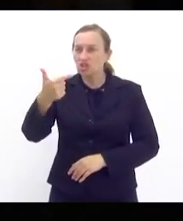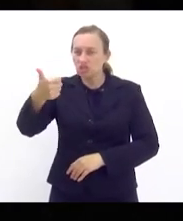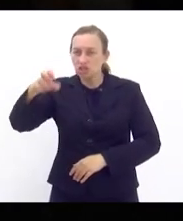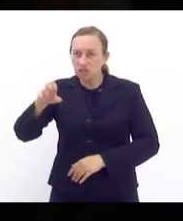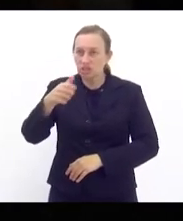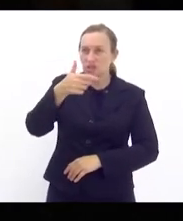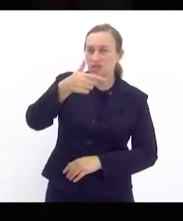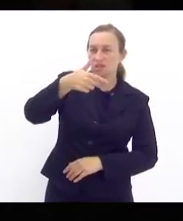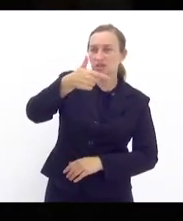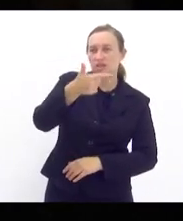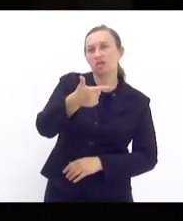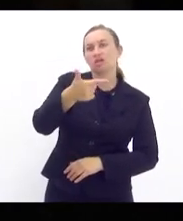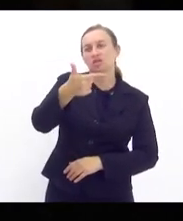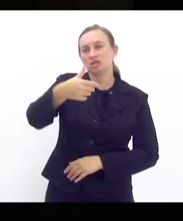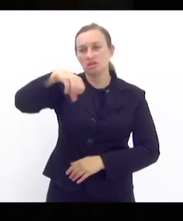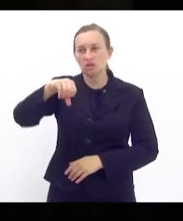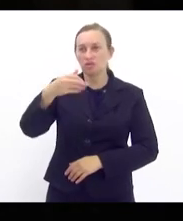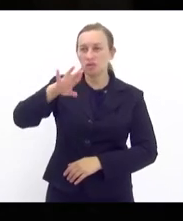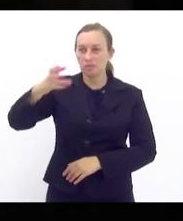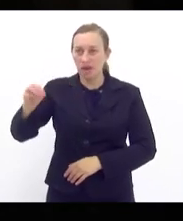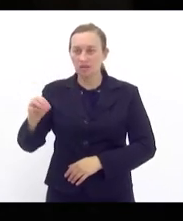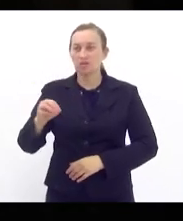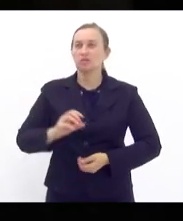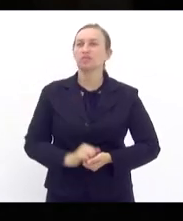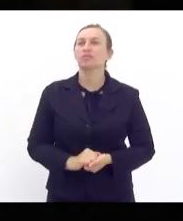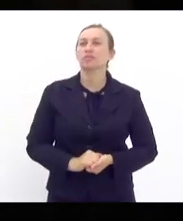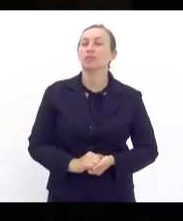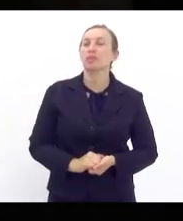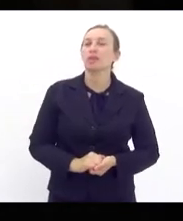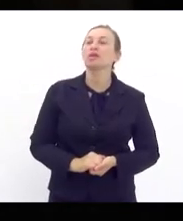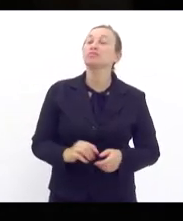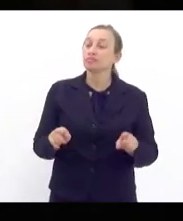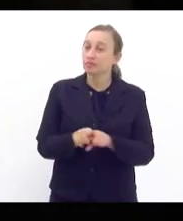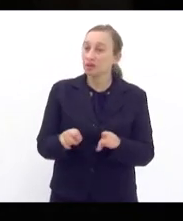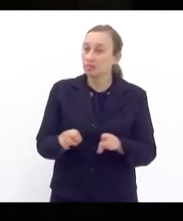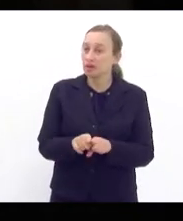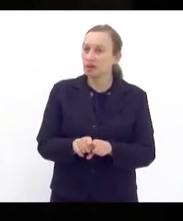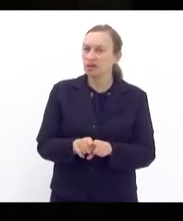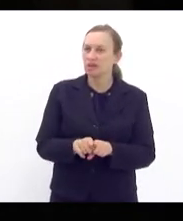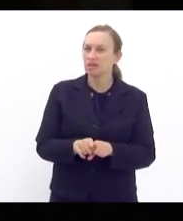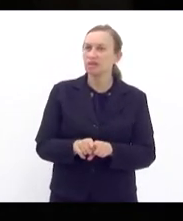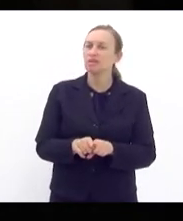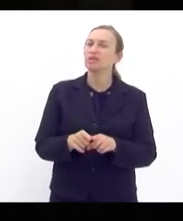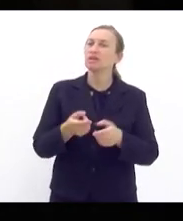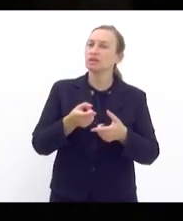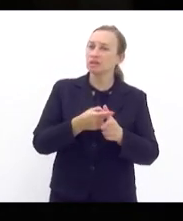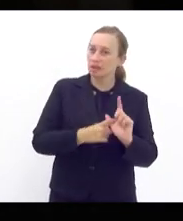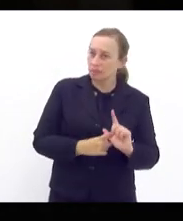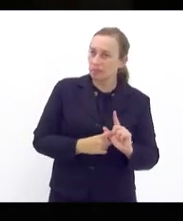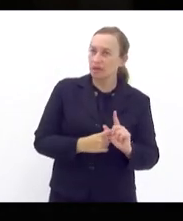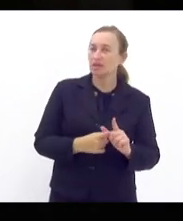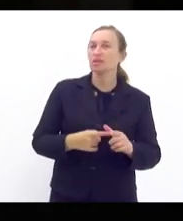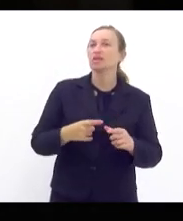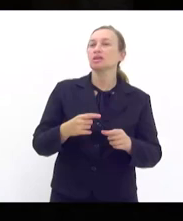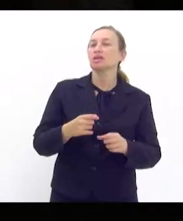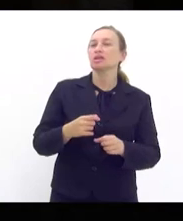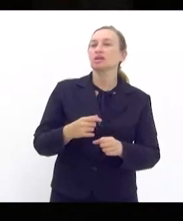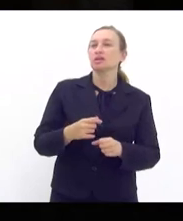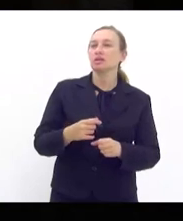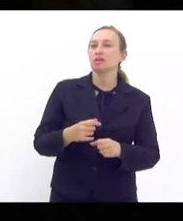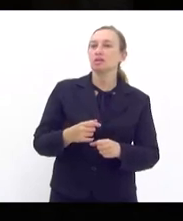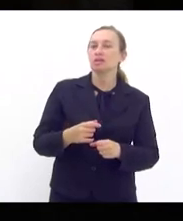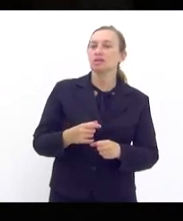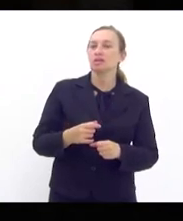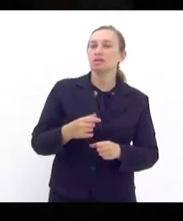2019 e mais essa importante proposição tem o parecer pendente desde 22